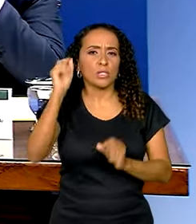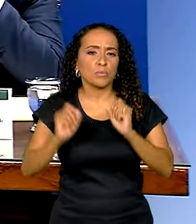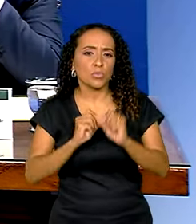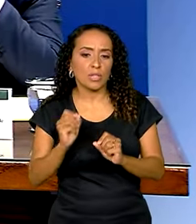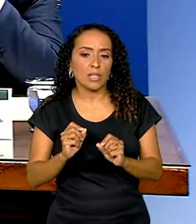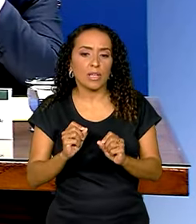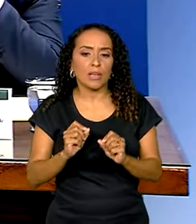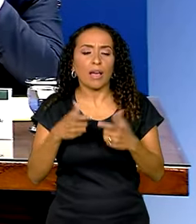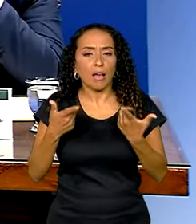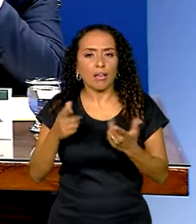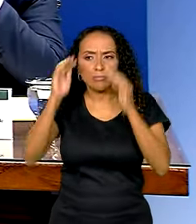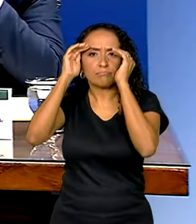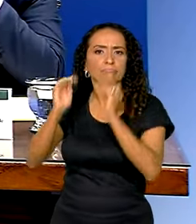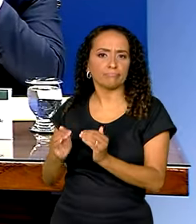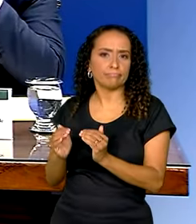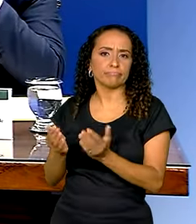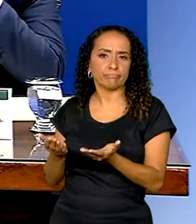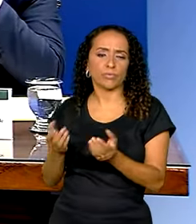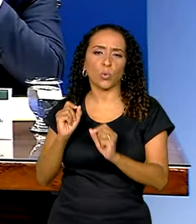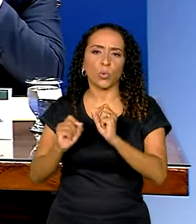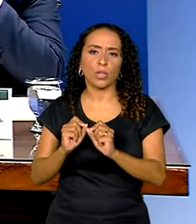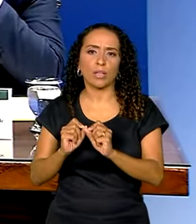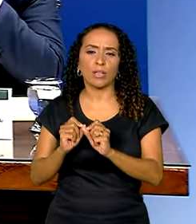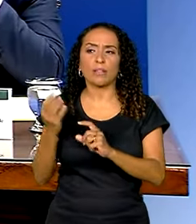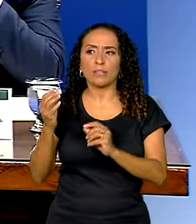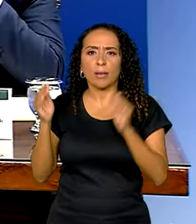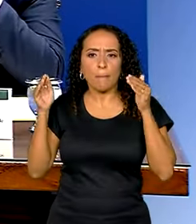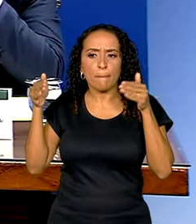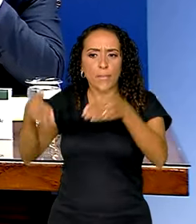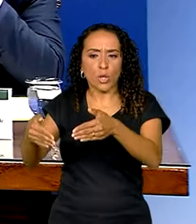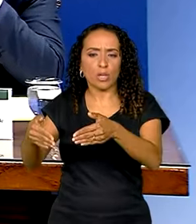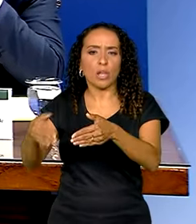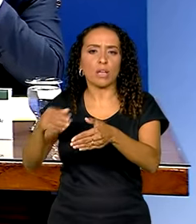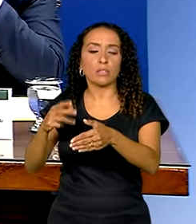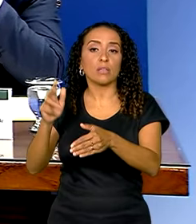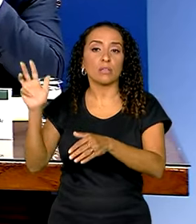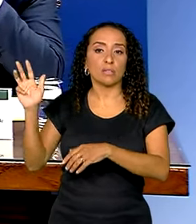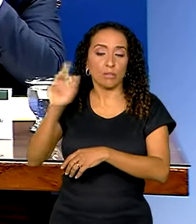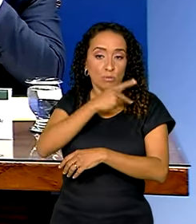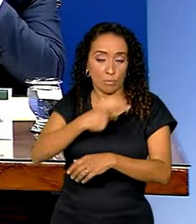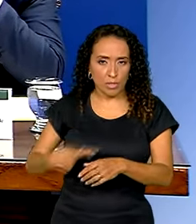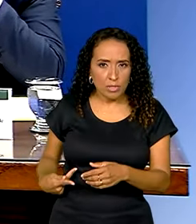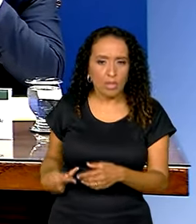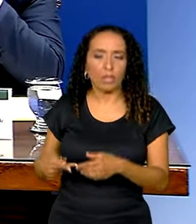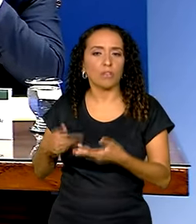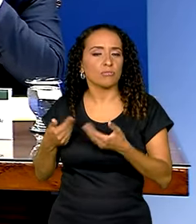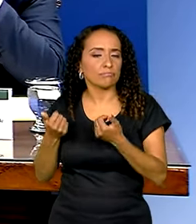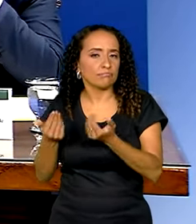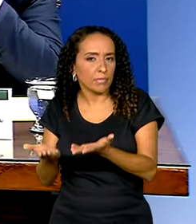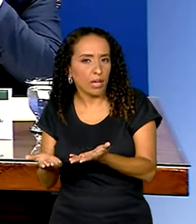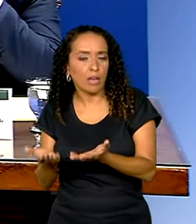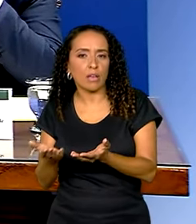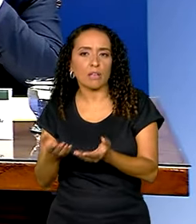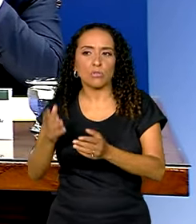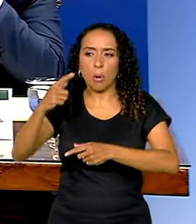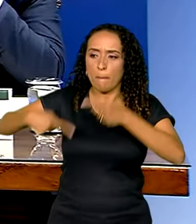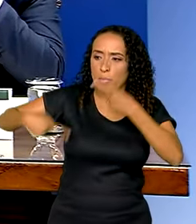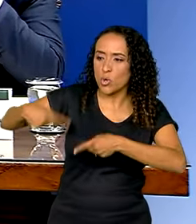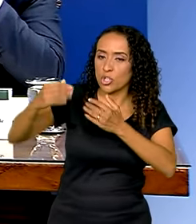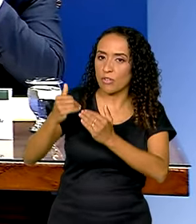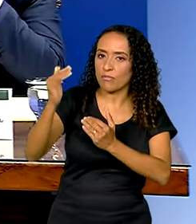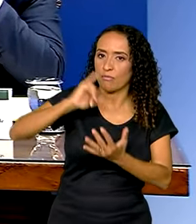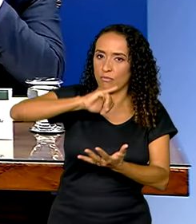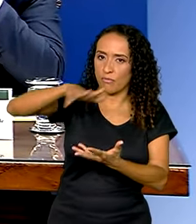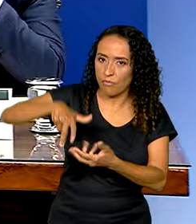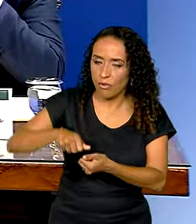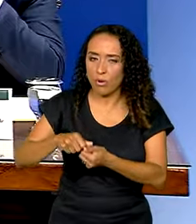um reconhecimento da prioridade que o presidente vem dando, vem imprimindo a sua política externa no